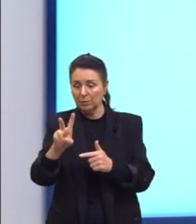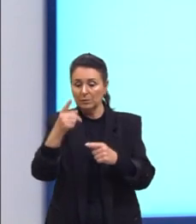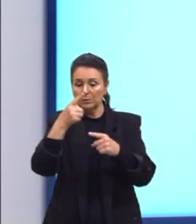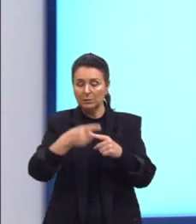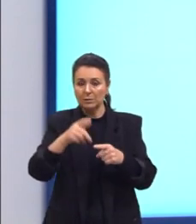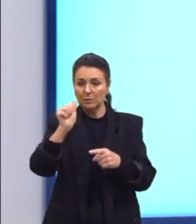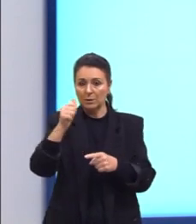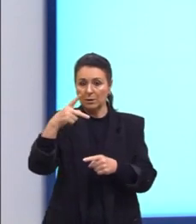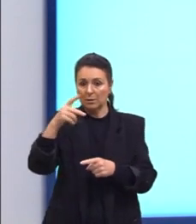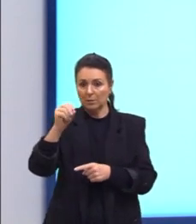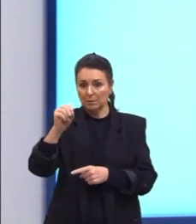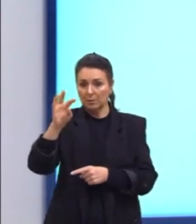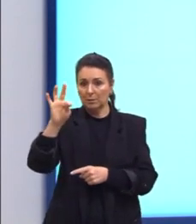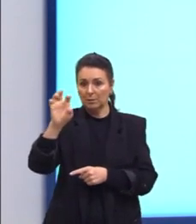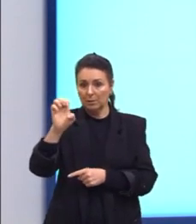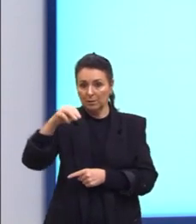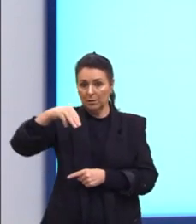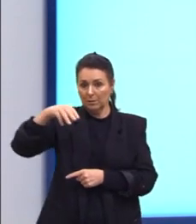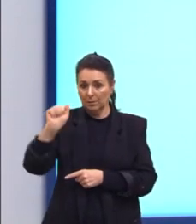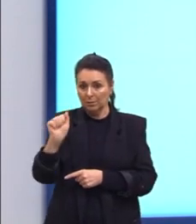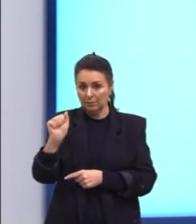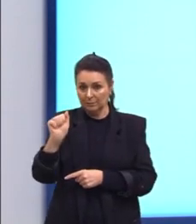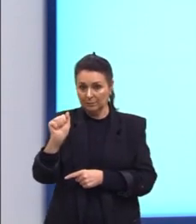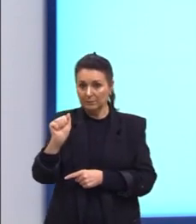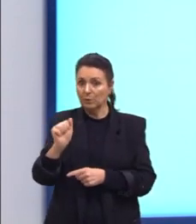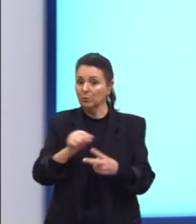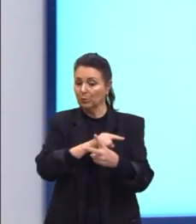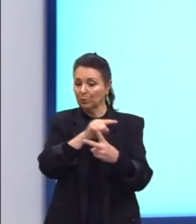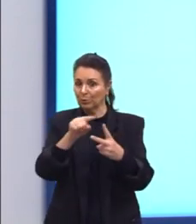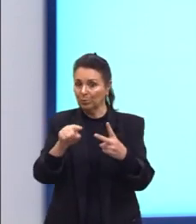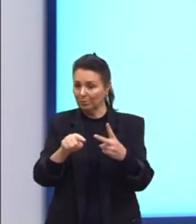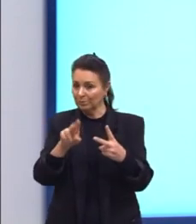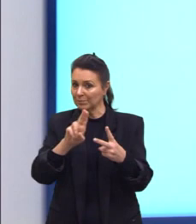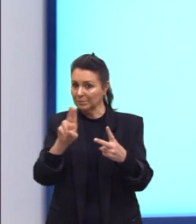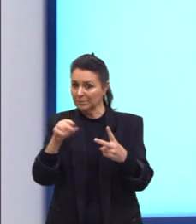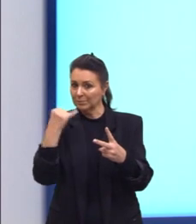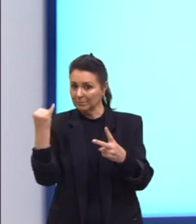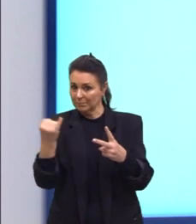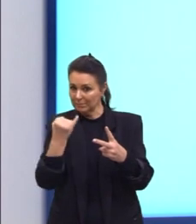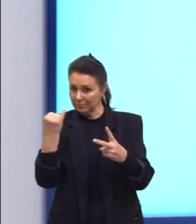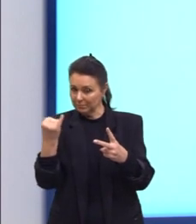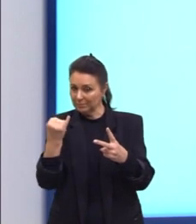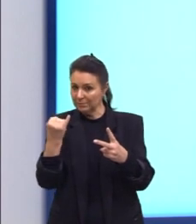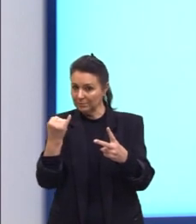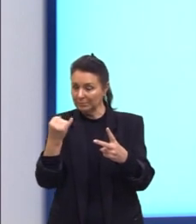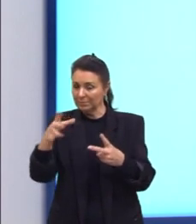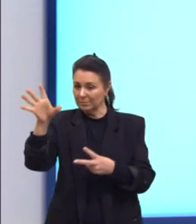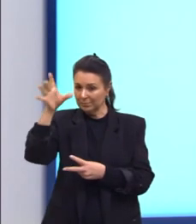Então, gravem esse nomezinho. Se cair em uma questão, vocês já conhecem ele.